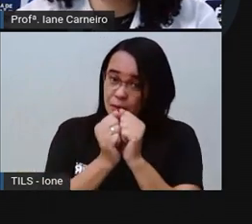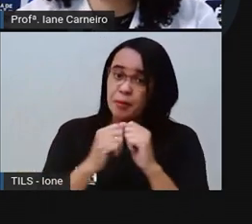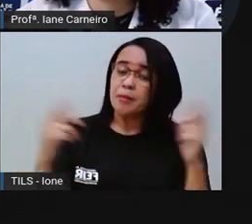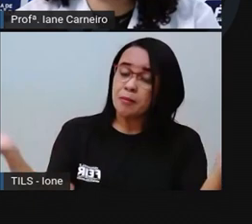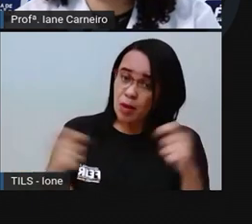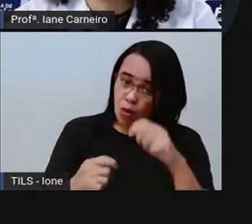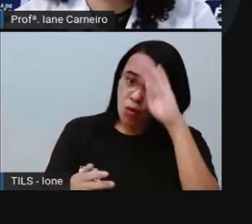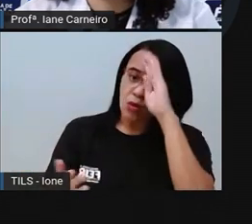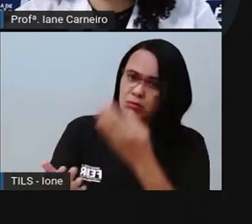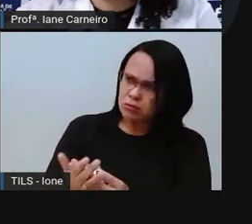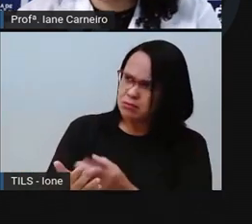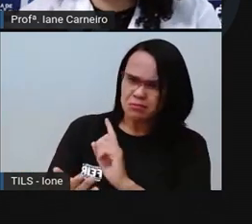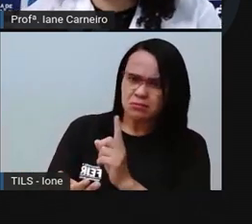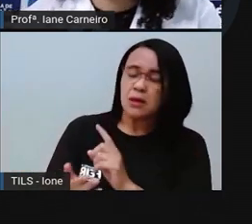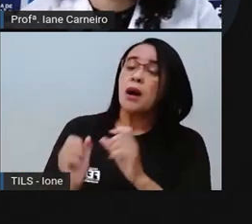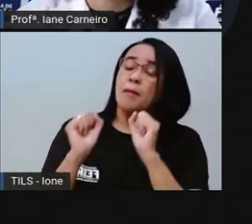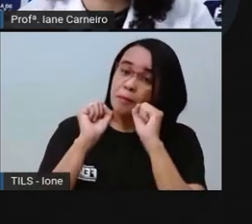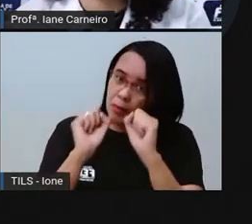acreditar.